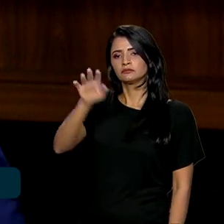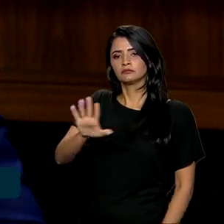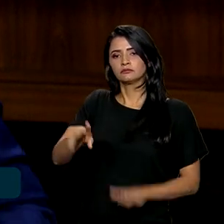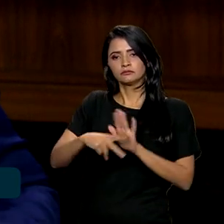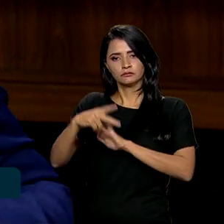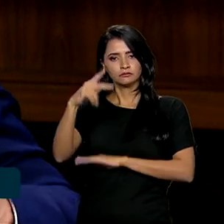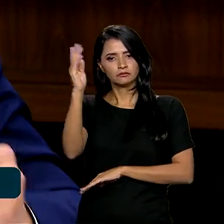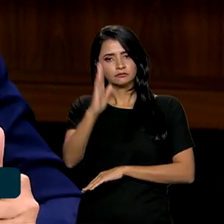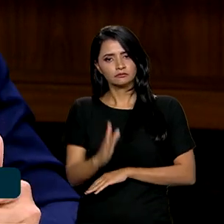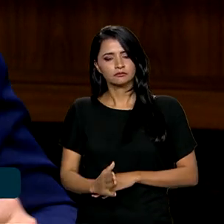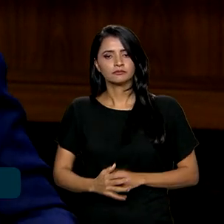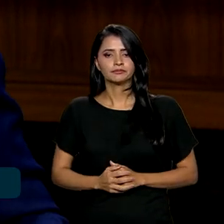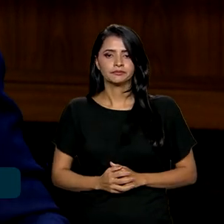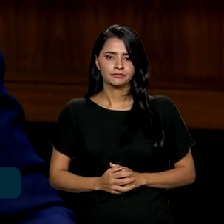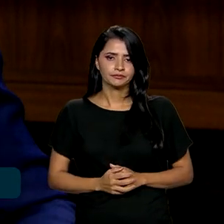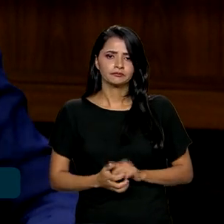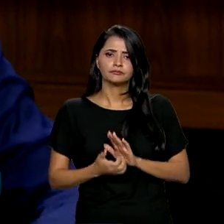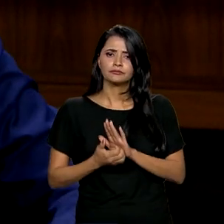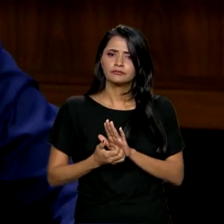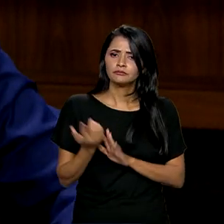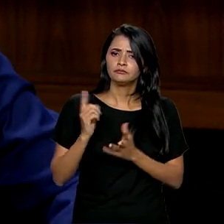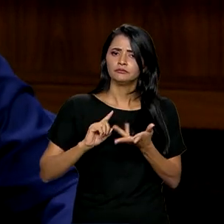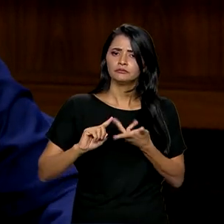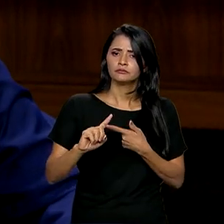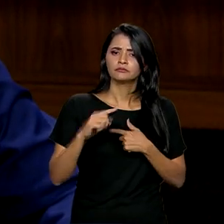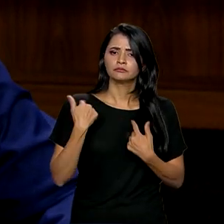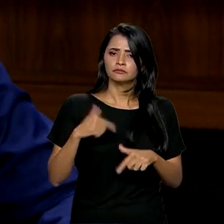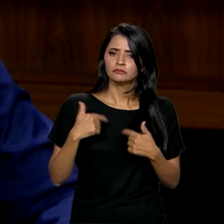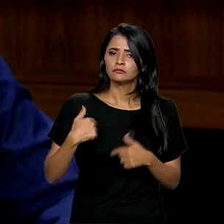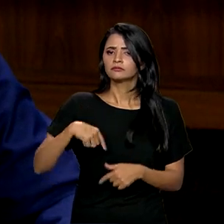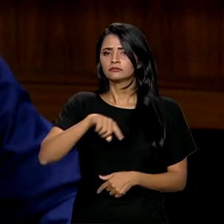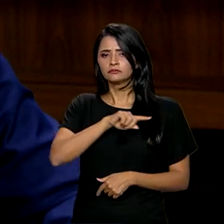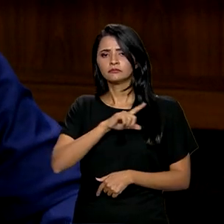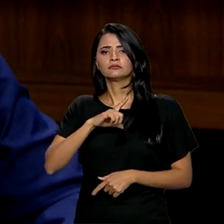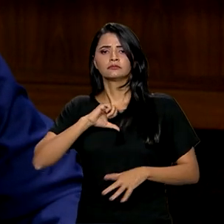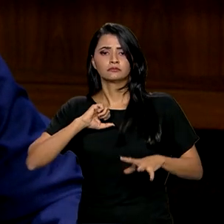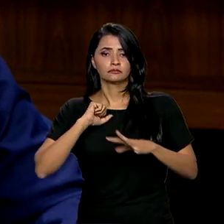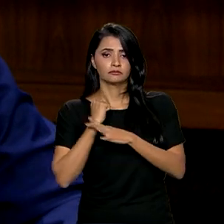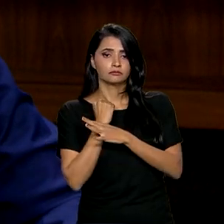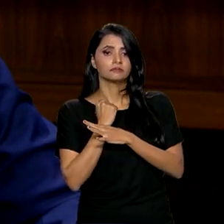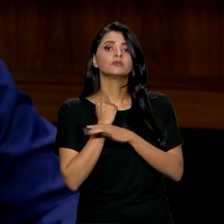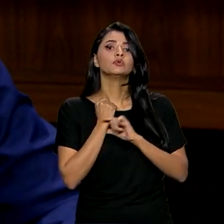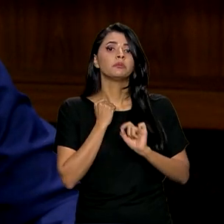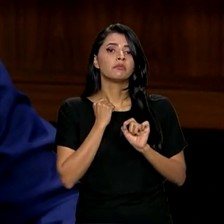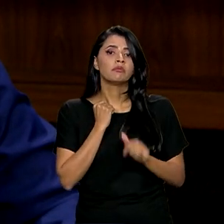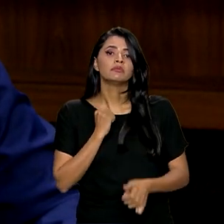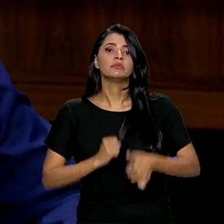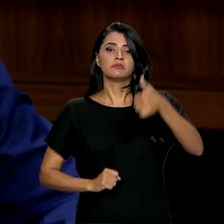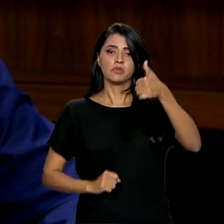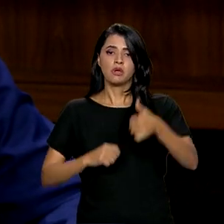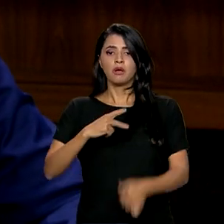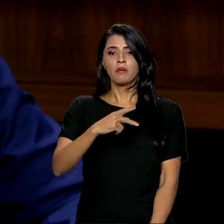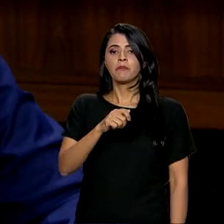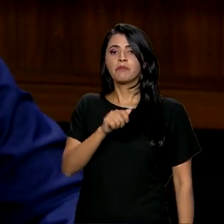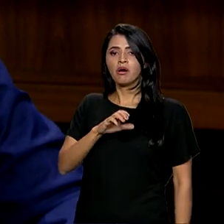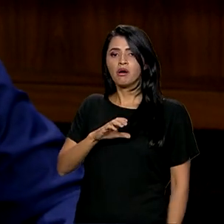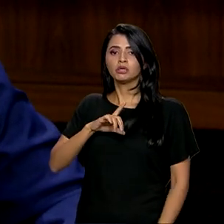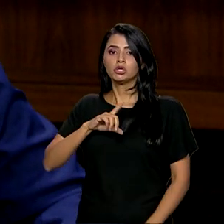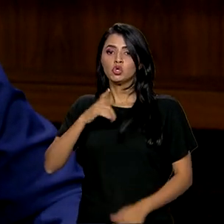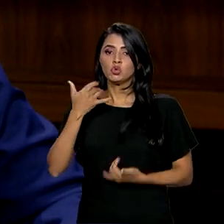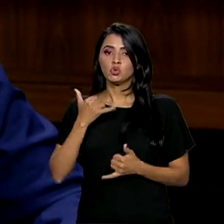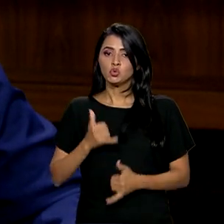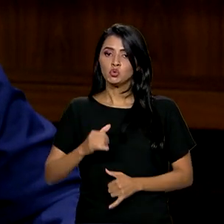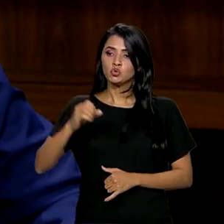país. Entre tantas ações, nós temos a garantia, primeiro, no PAC do Luz para Todos.